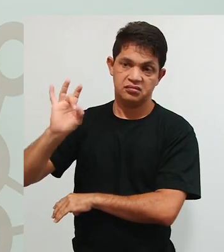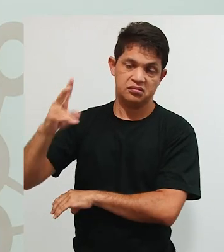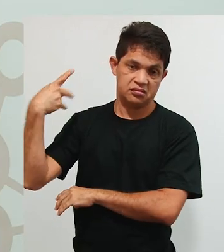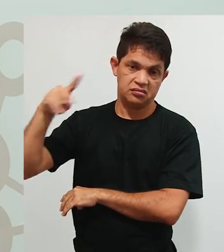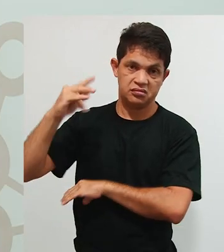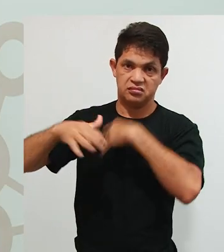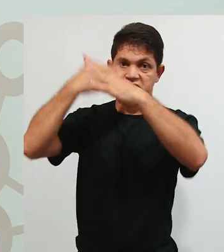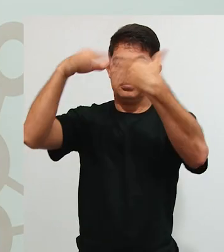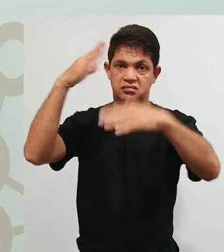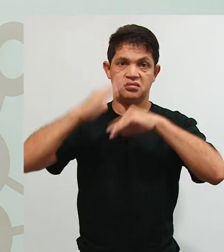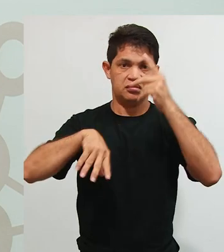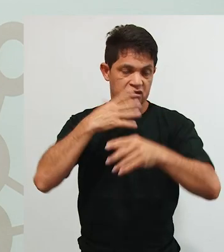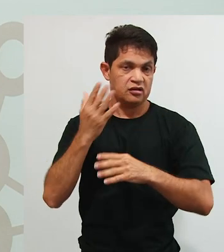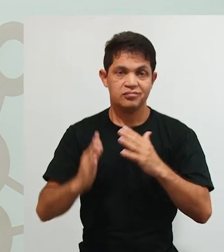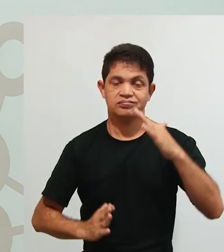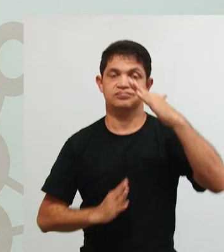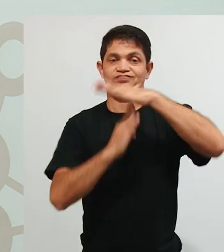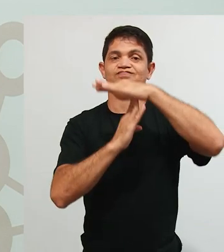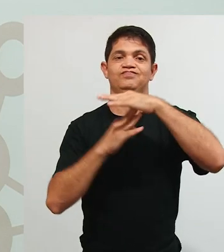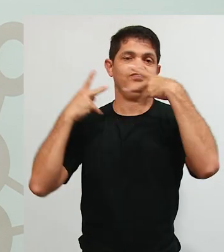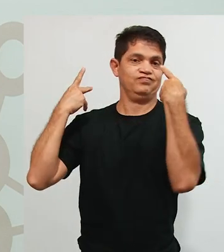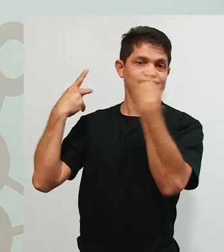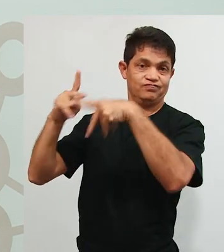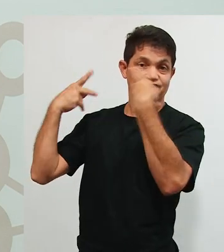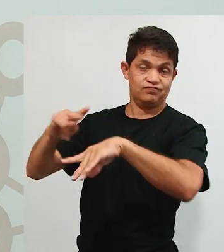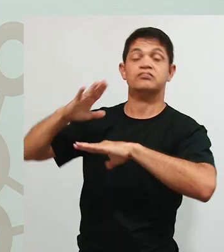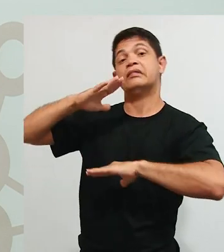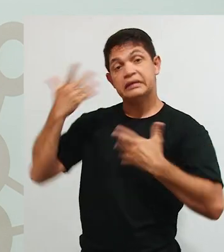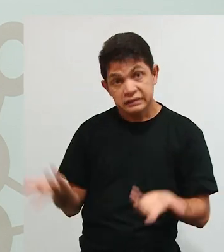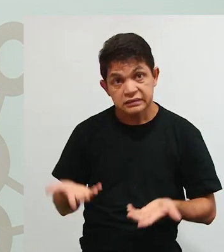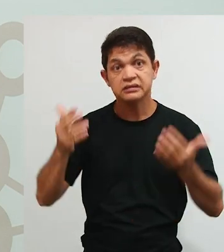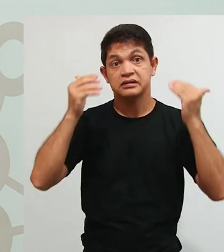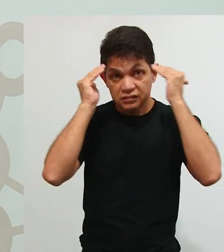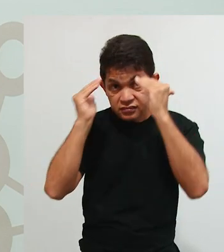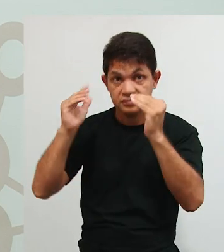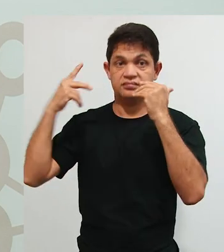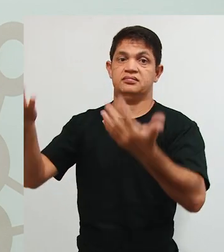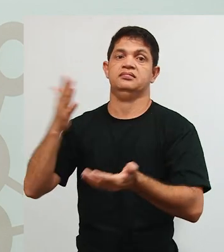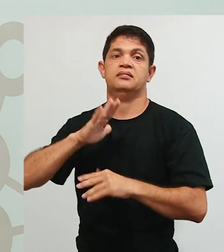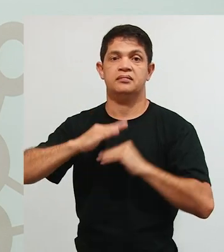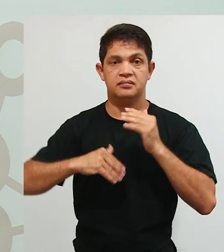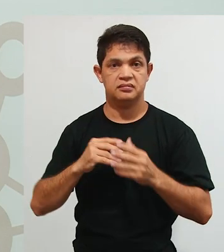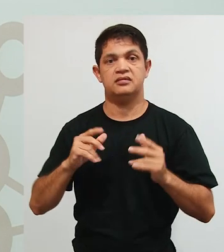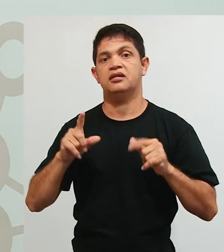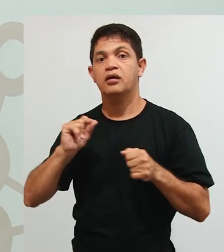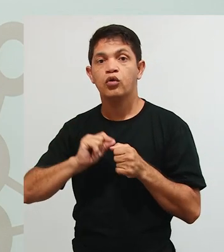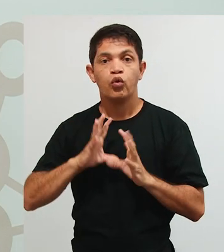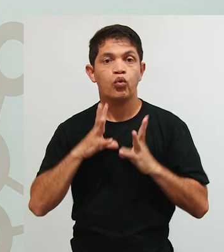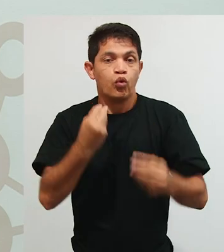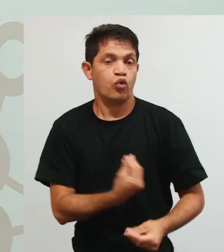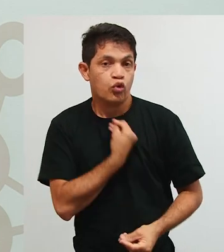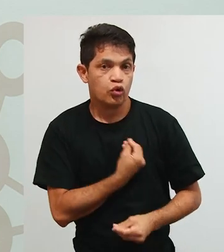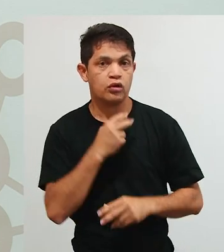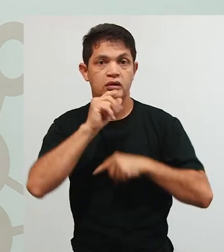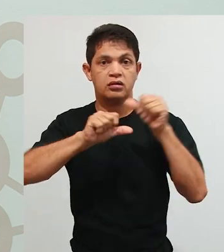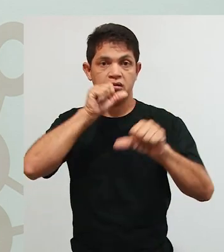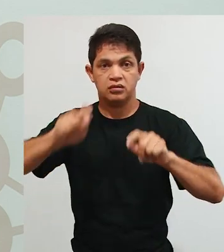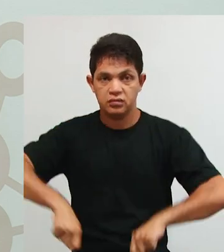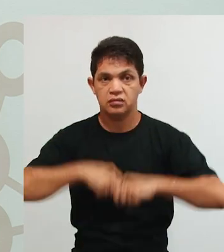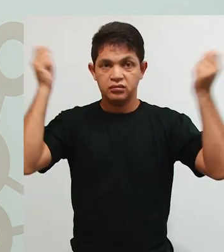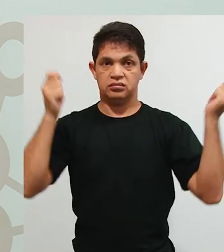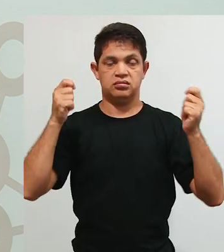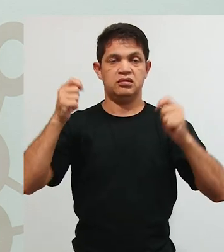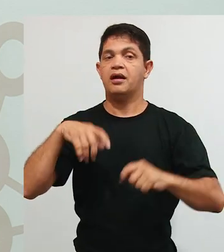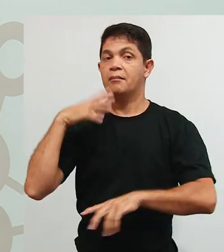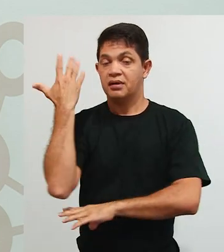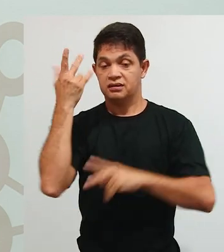desenvolver dentro dos limites que ela já possui. Então, é determinista mesmo. Não há como alterar. E o ser humano, ele